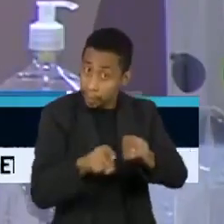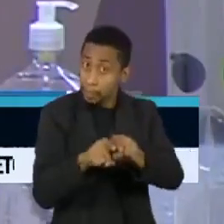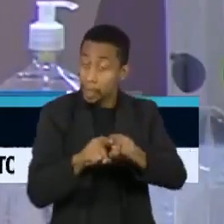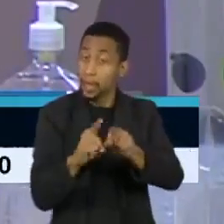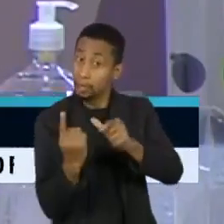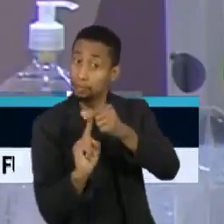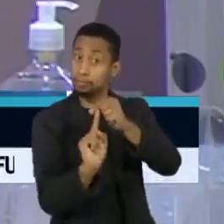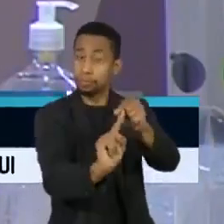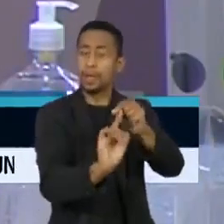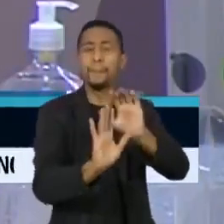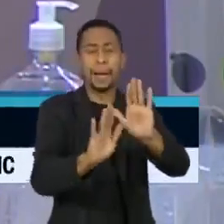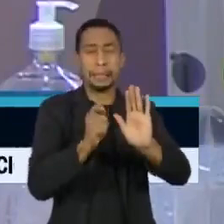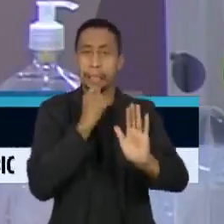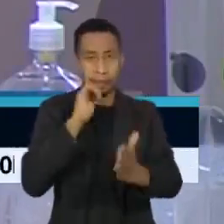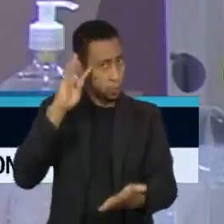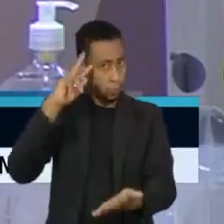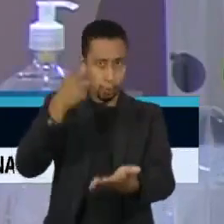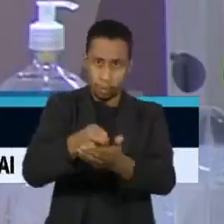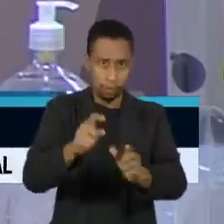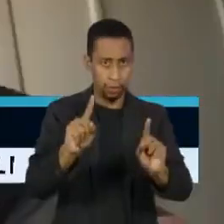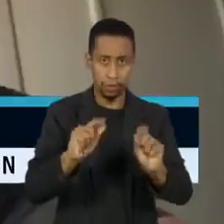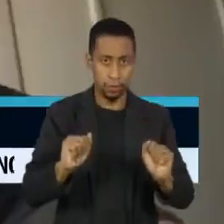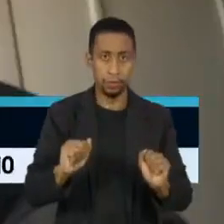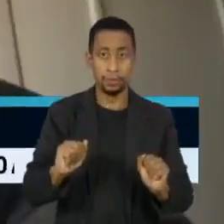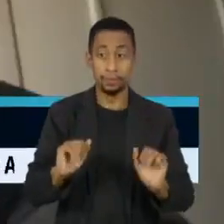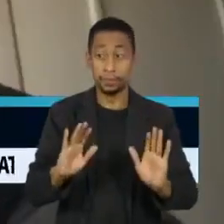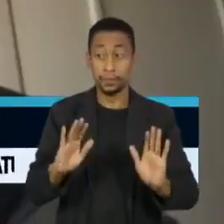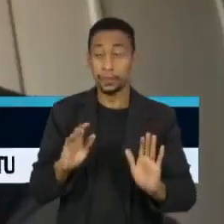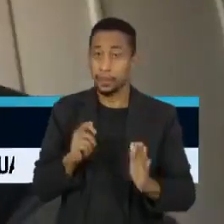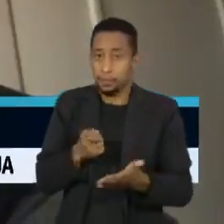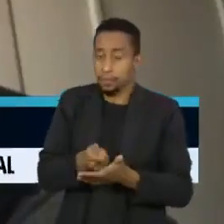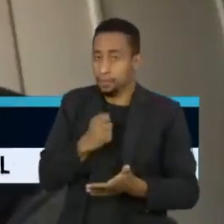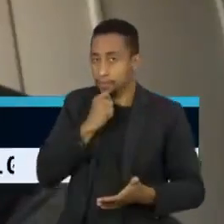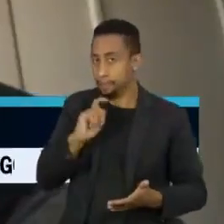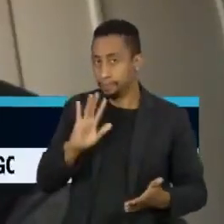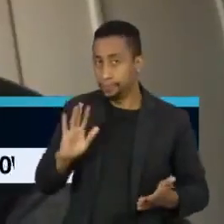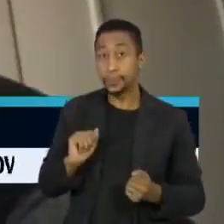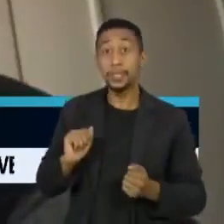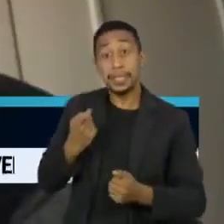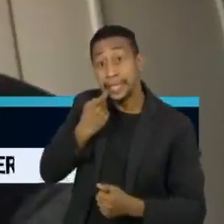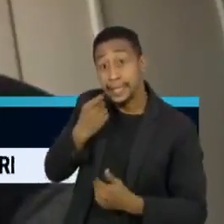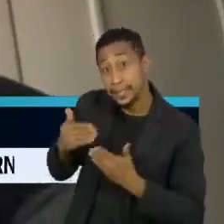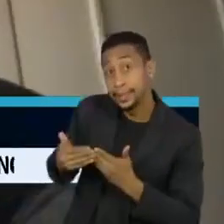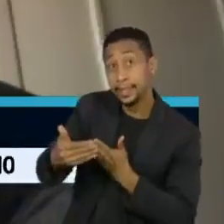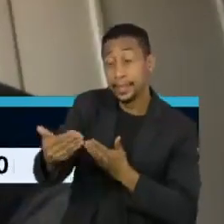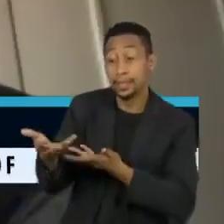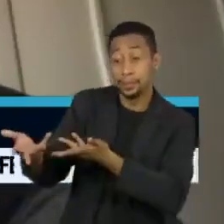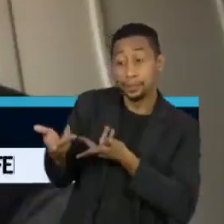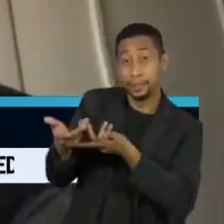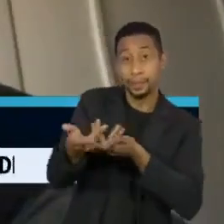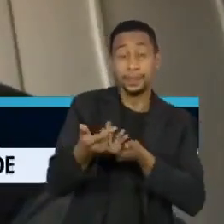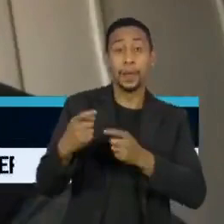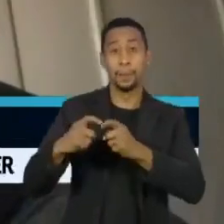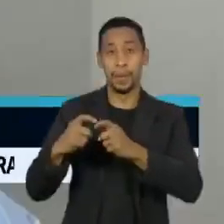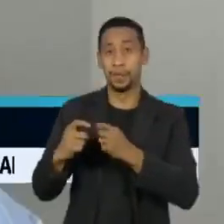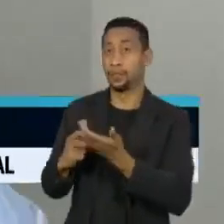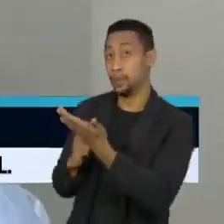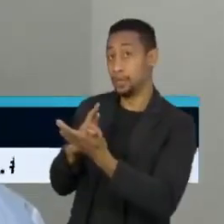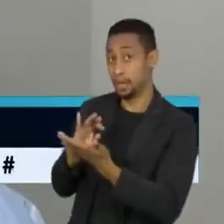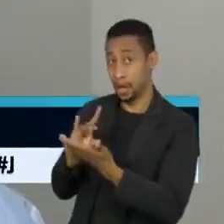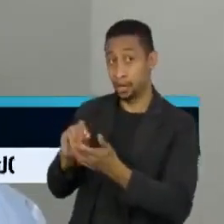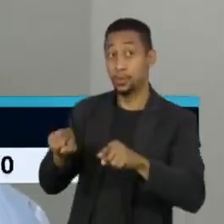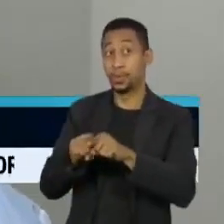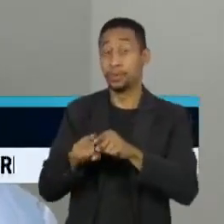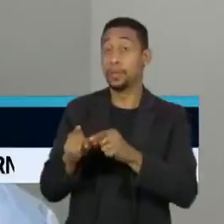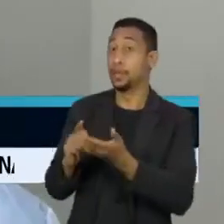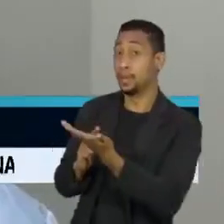dele ainda não é consenso entre os membros da comissão. E ainda nesta sexta, a CPI vai receber os médicos Ricardo Ariel Zimmermann e